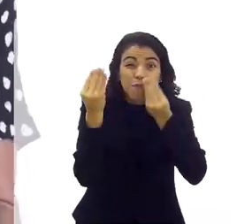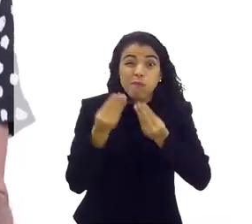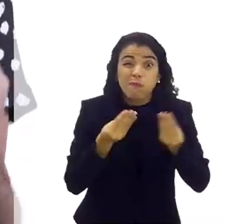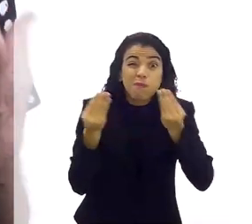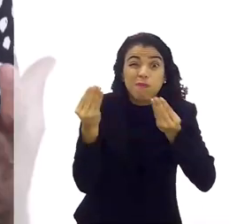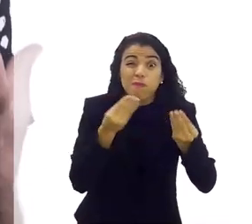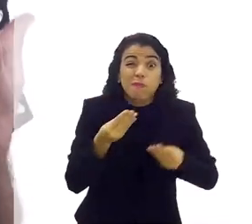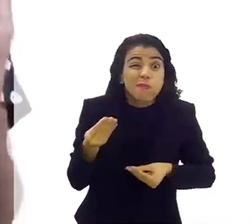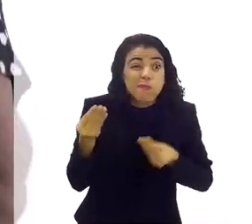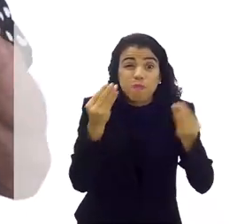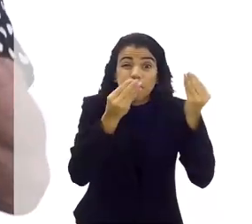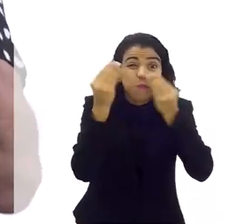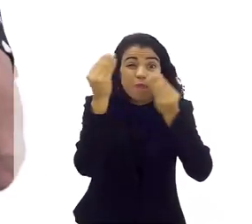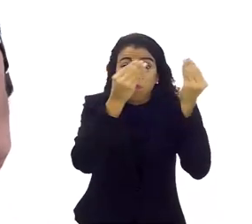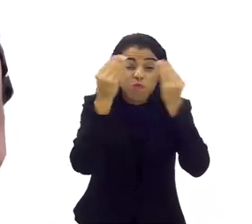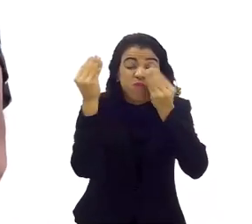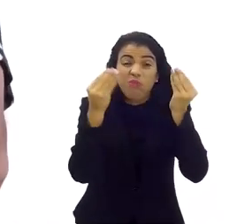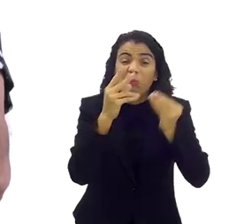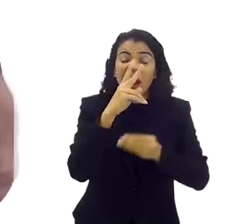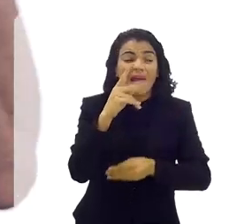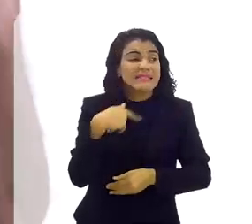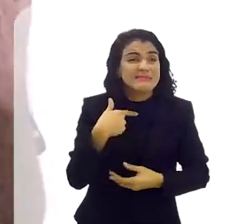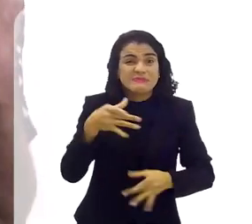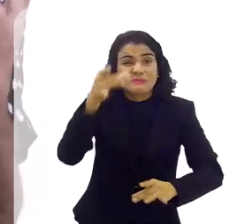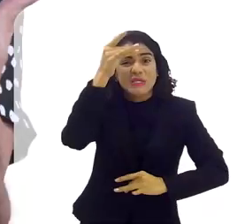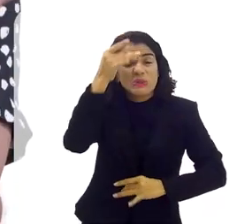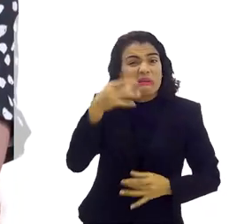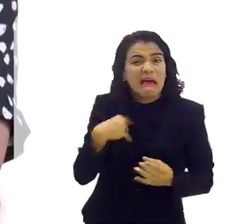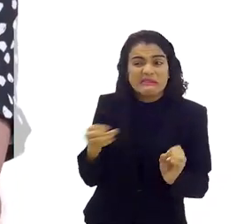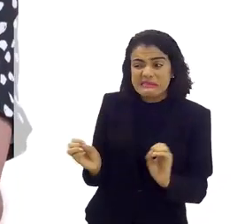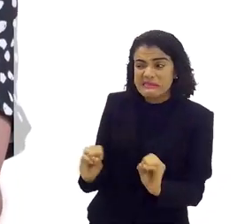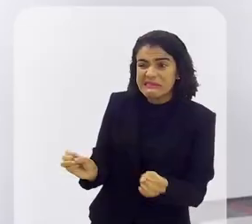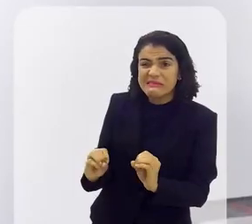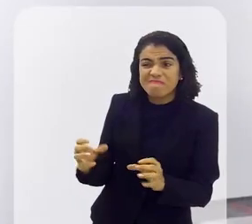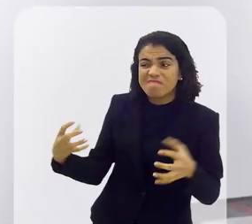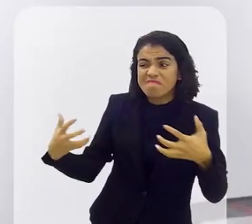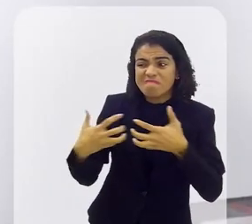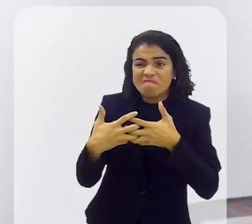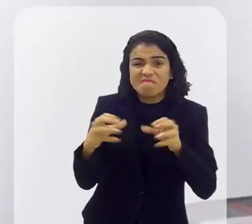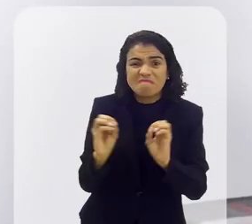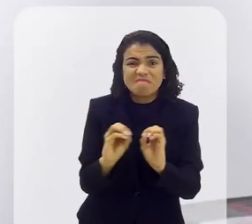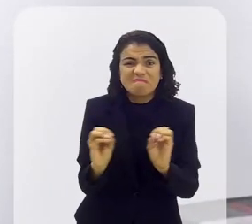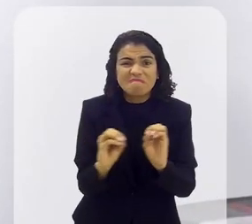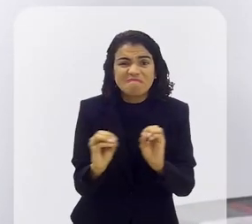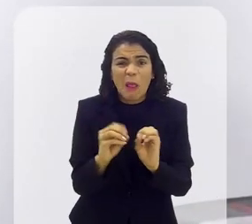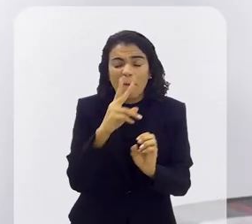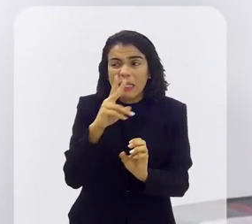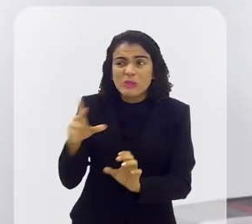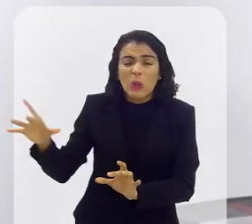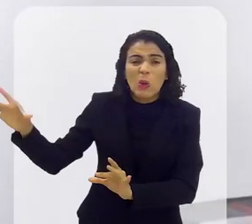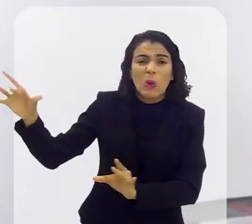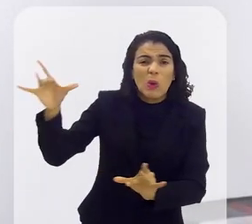maquiagem você se sente que está longe do personagem a sua emoção parece que ela não chega